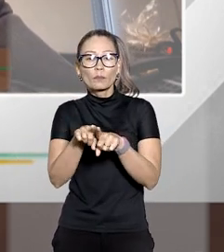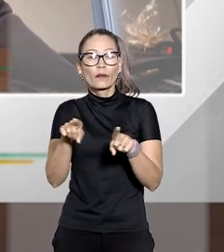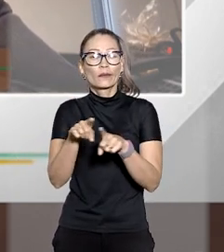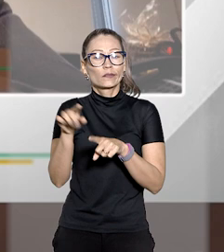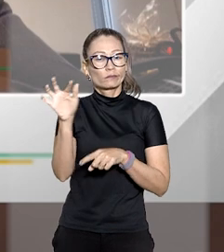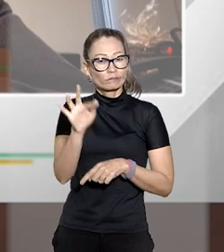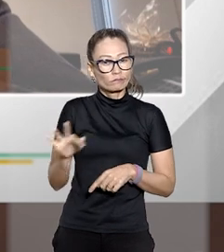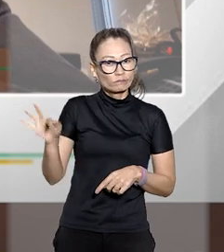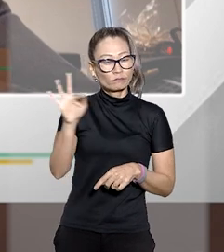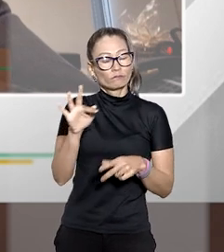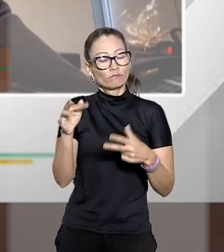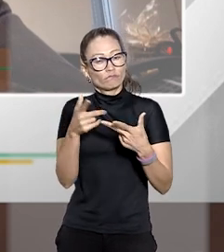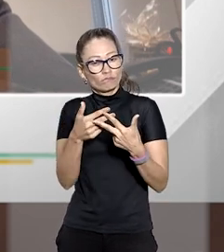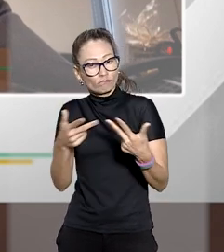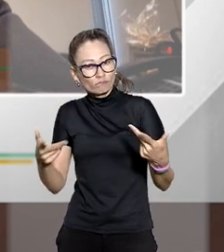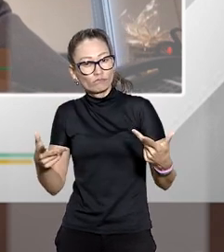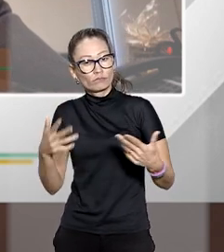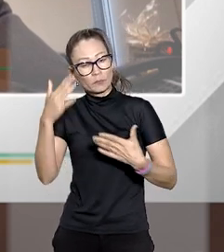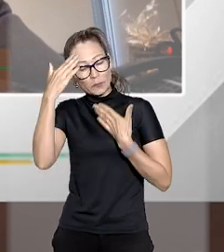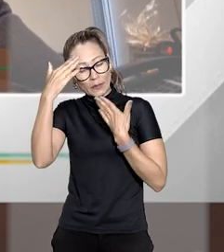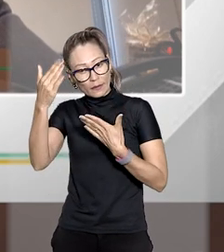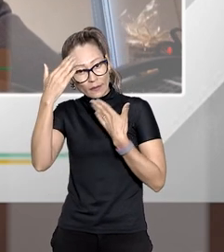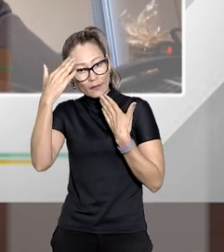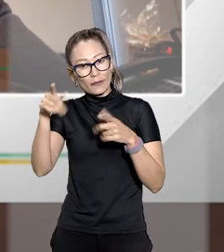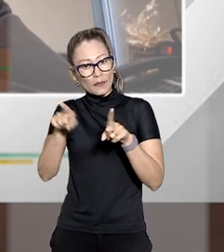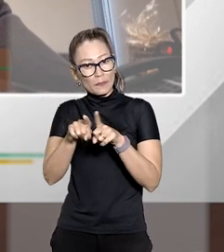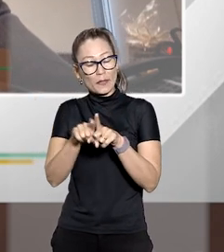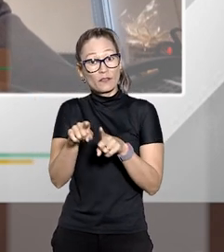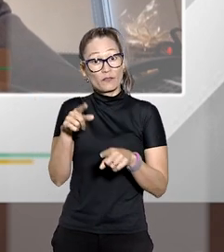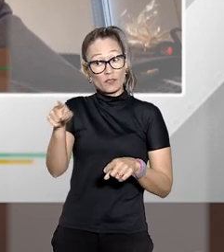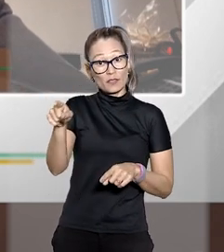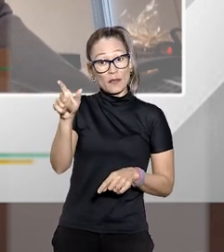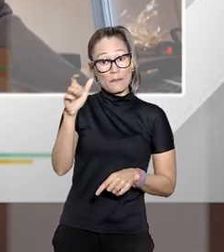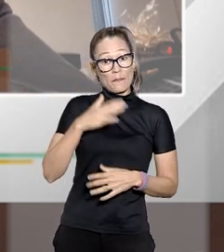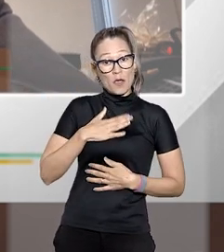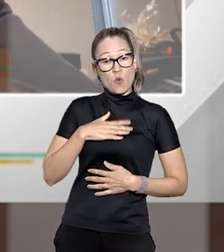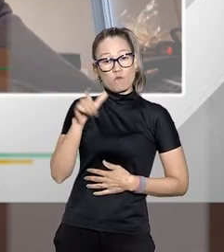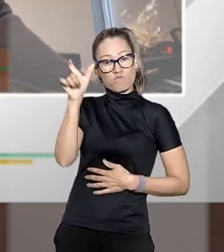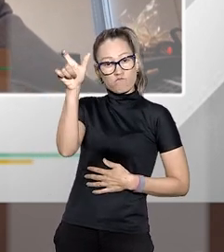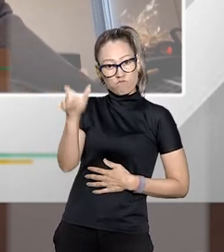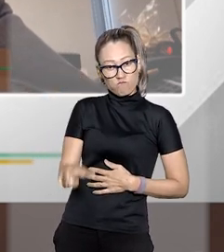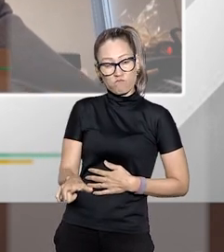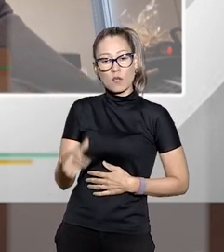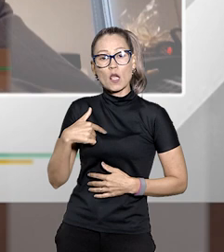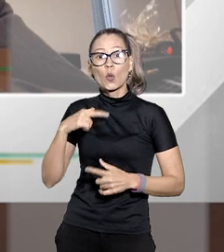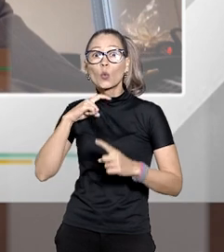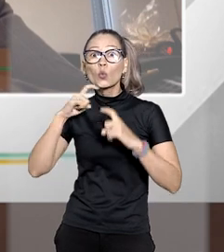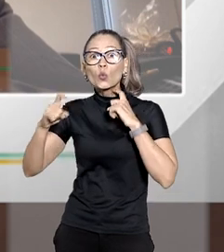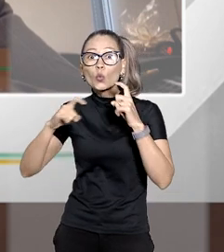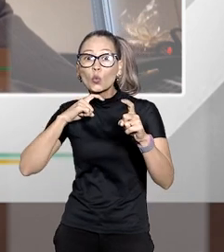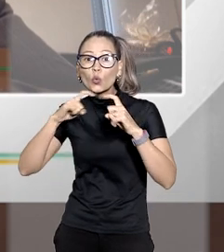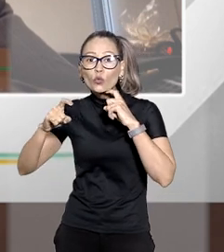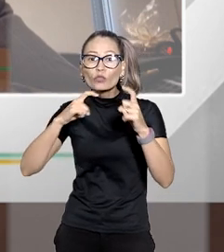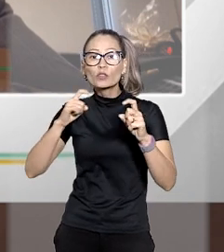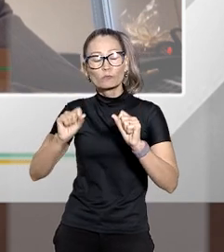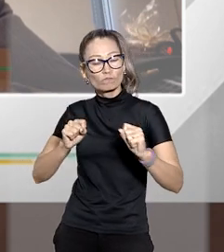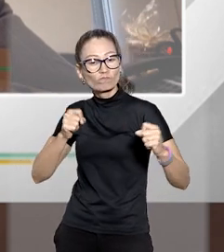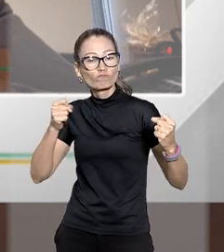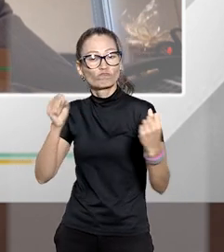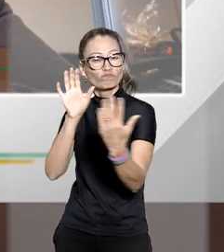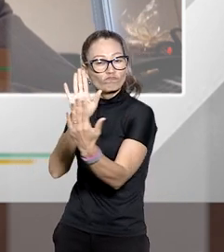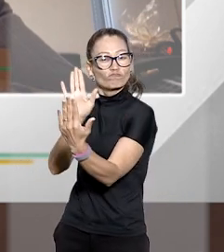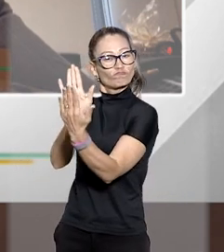magistratura amigo pessoal e acima de tudo meu grande oráculo a quem quando tenho dúvida eu vou buscar